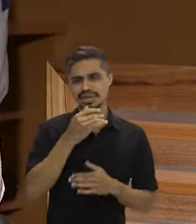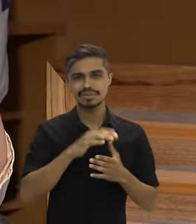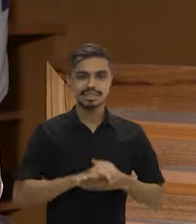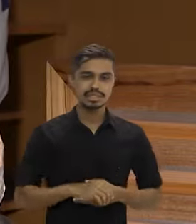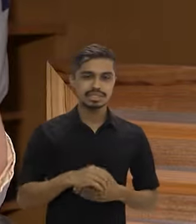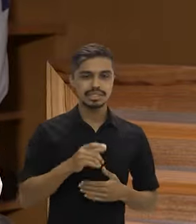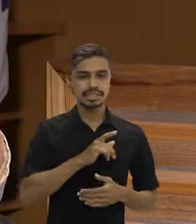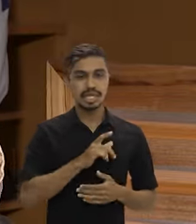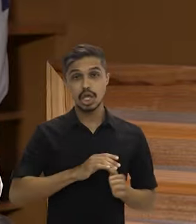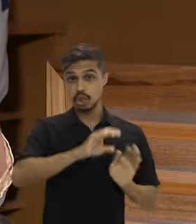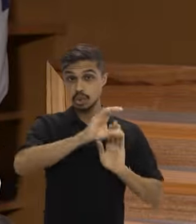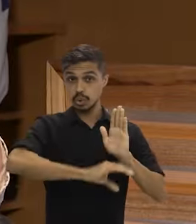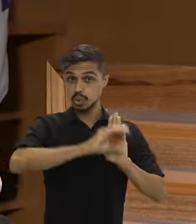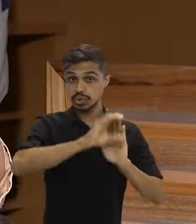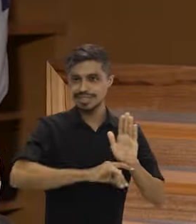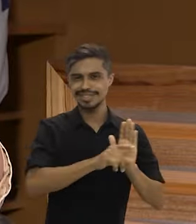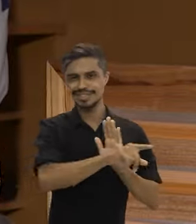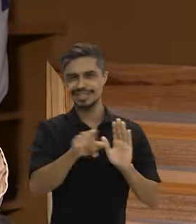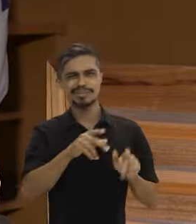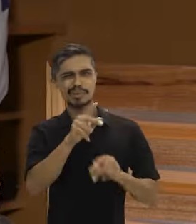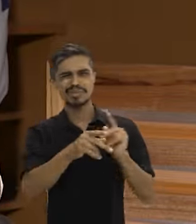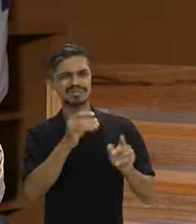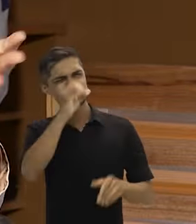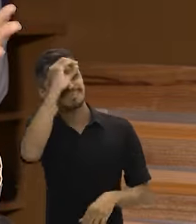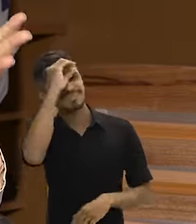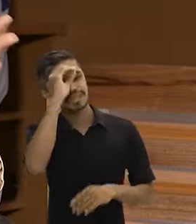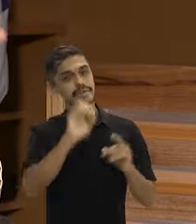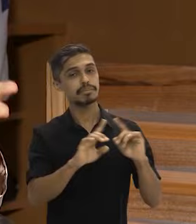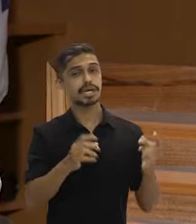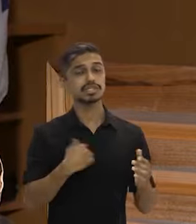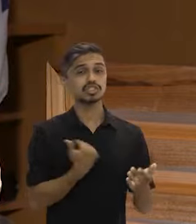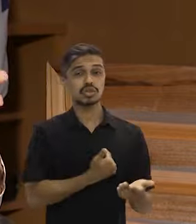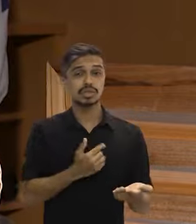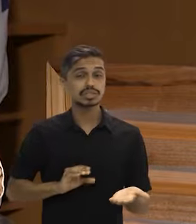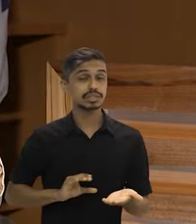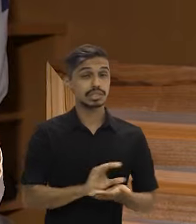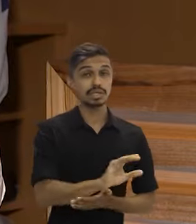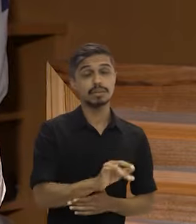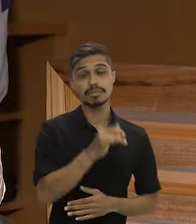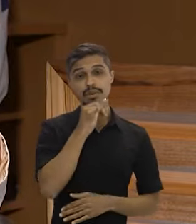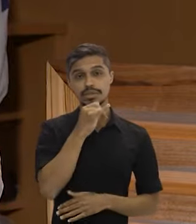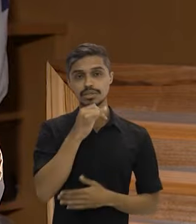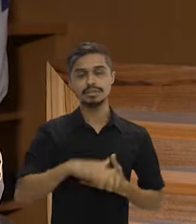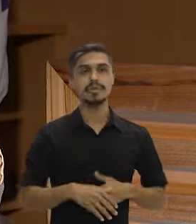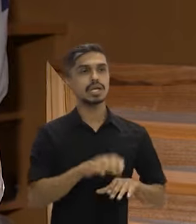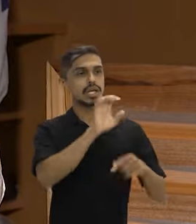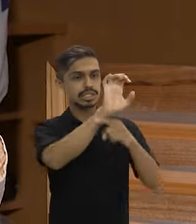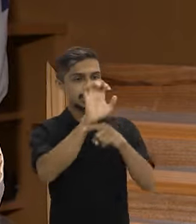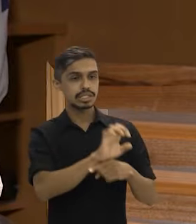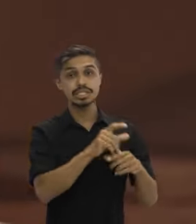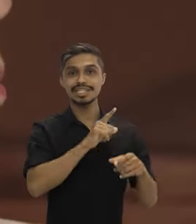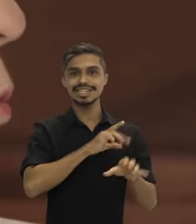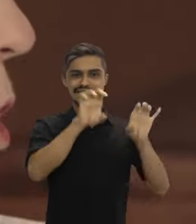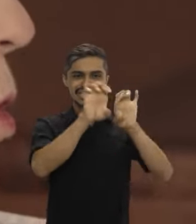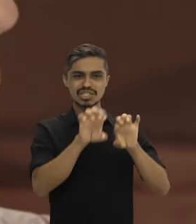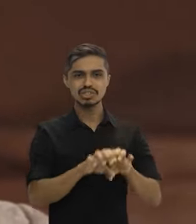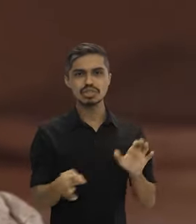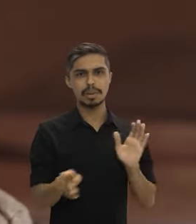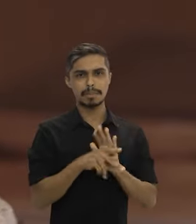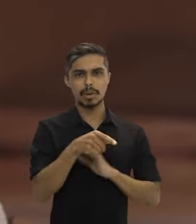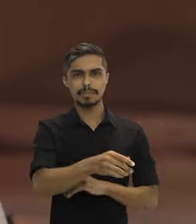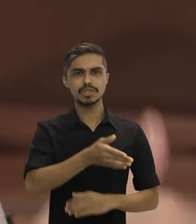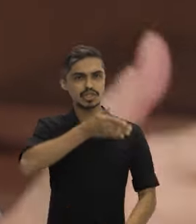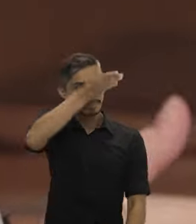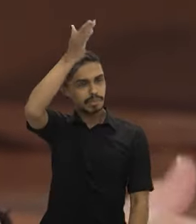né? Para a gente não ficar usando o conceito que, às vezes, a população nem entende. Nós estamos financiando, por exemplo, os estados com as estruturas de